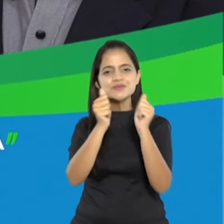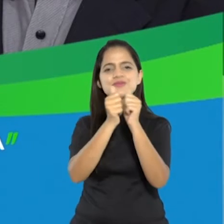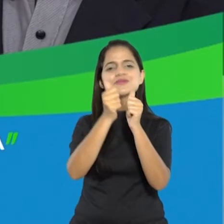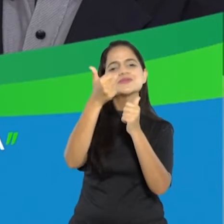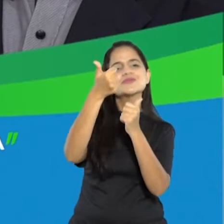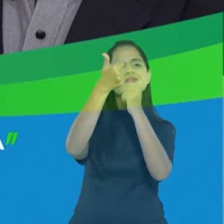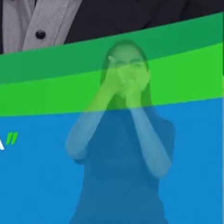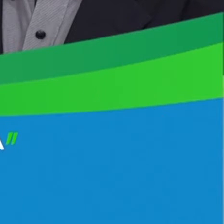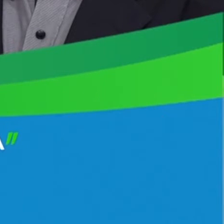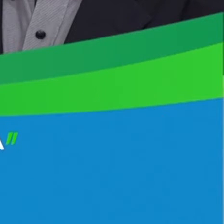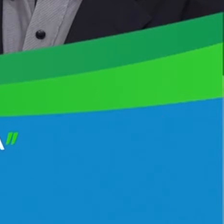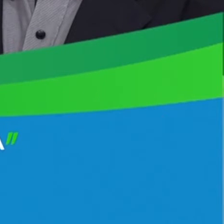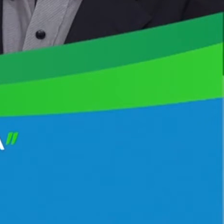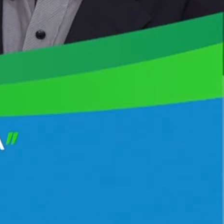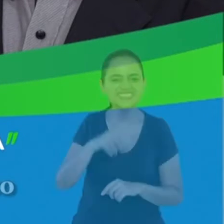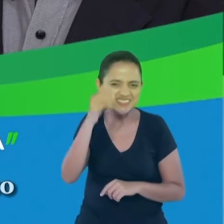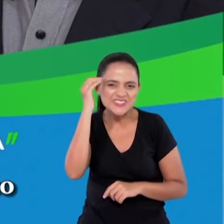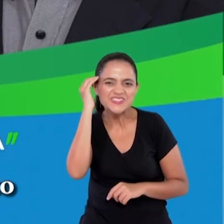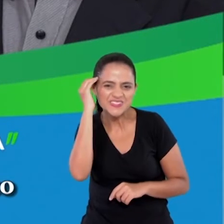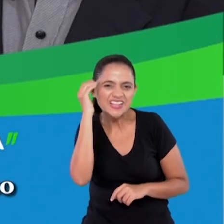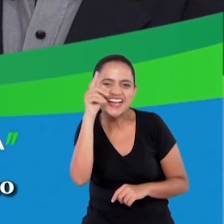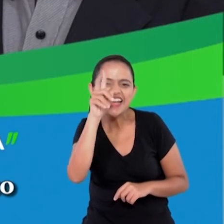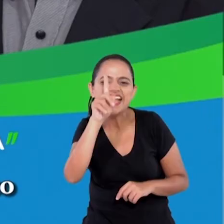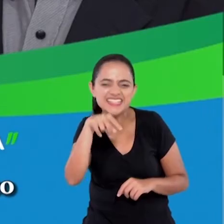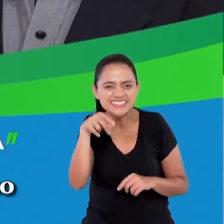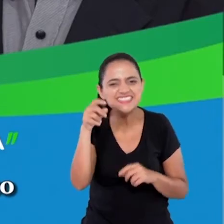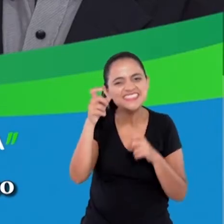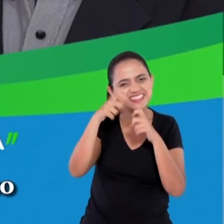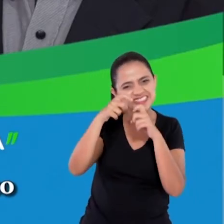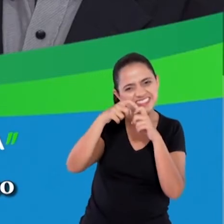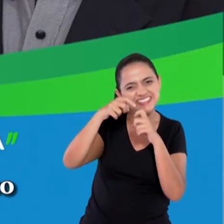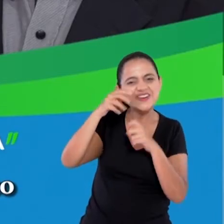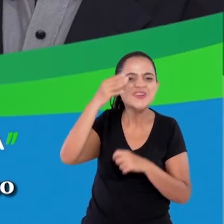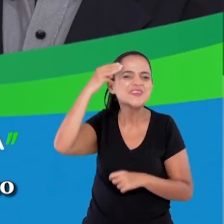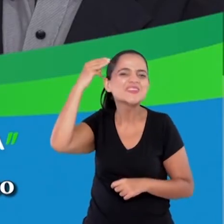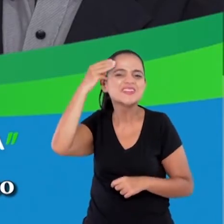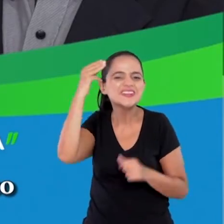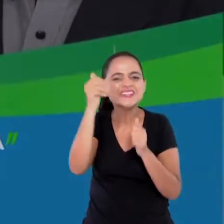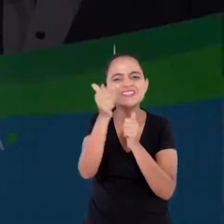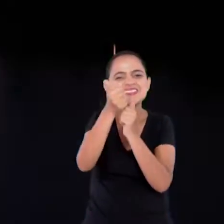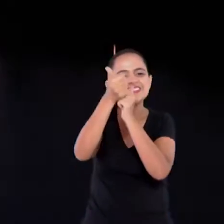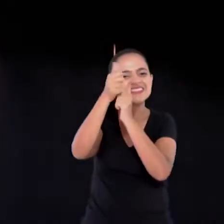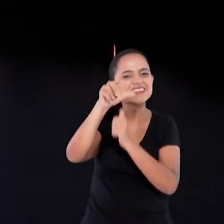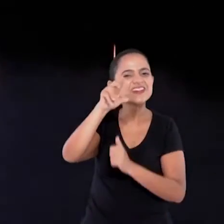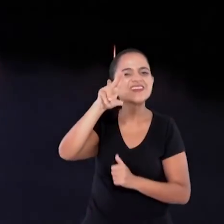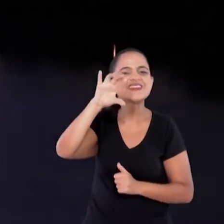vice Luciano Franco. Itumbiara é Dr. Murilo Borges Luciano Franco.